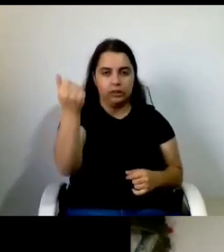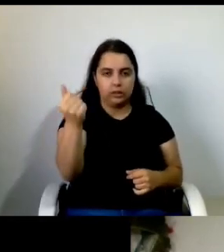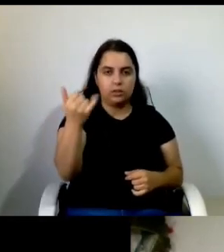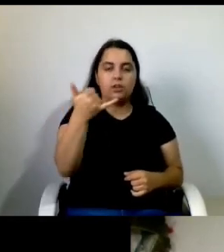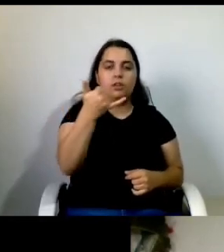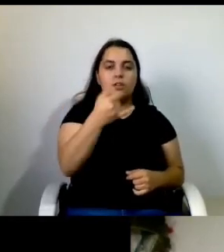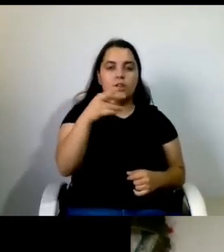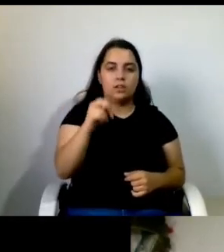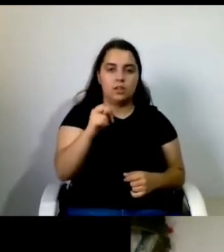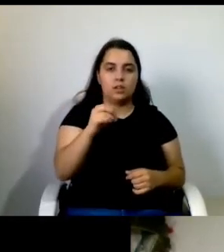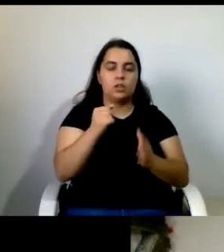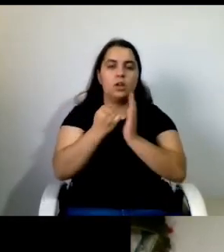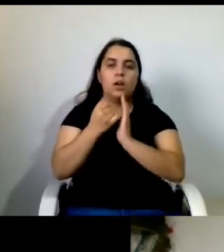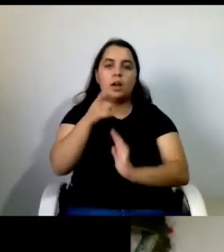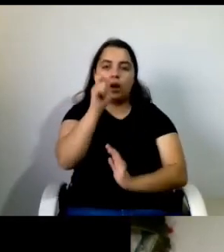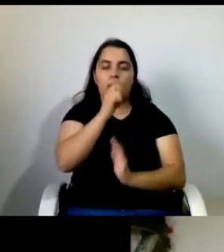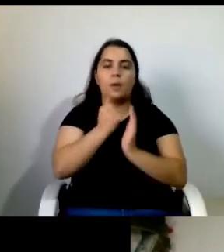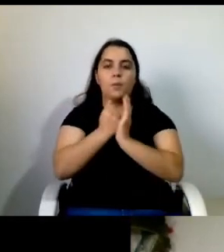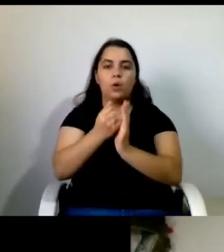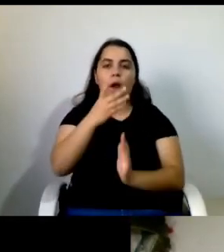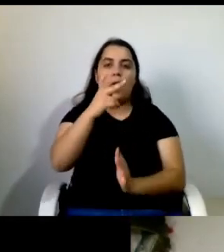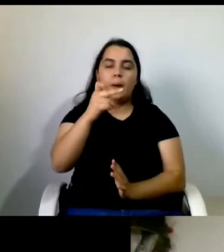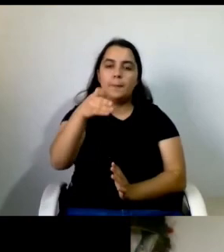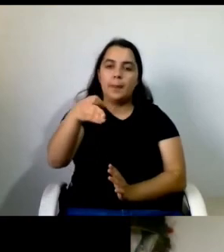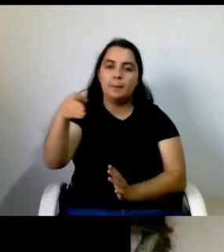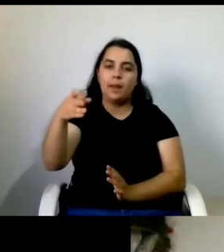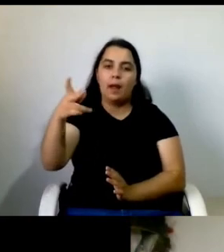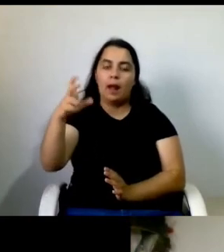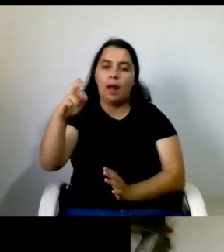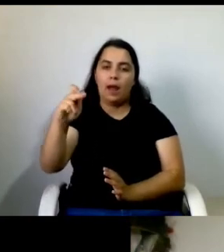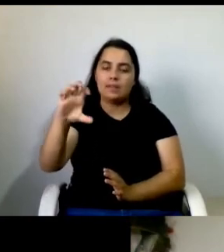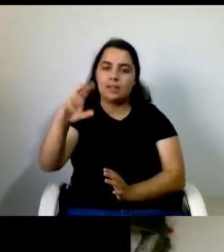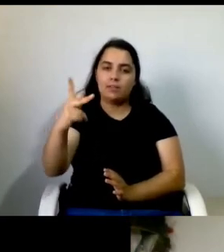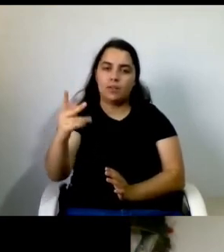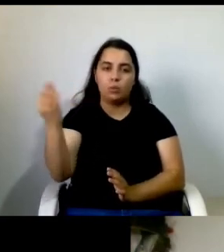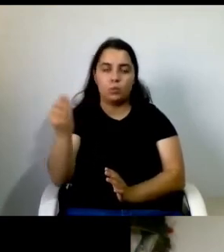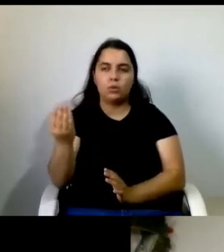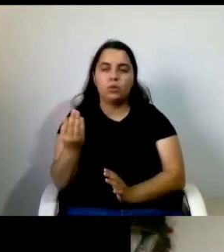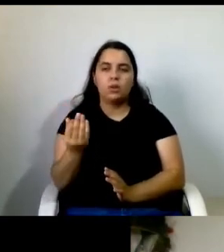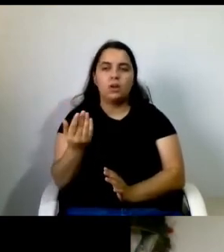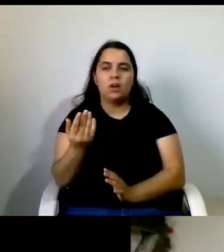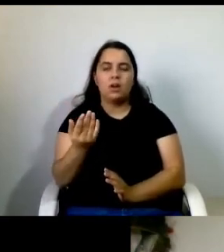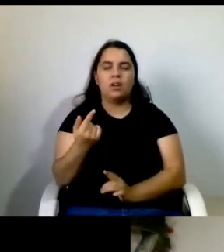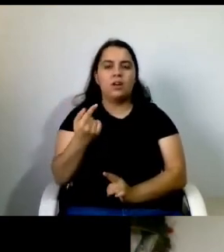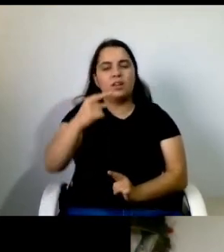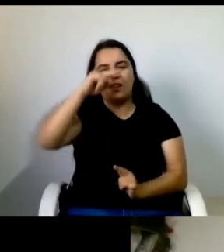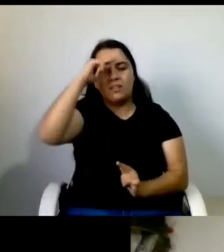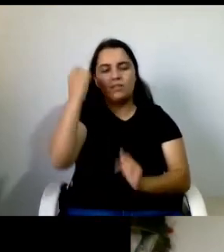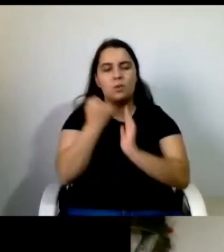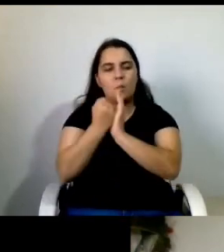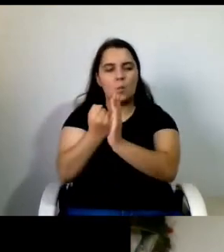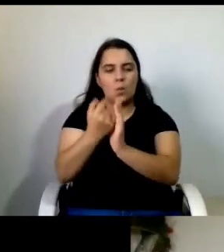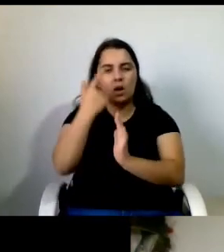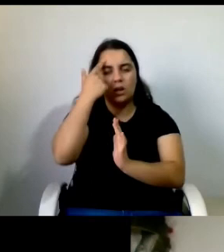do Porto e porquê esta dificuldade em apoiar pessoas com deficiência intelectual em primeiro lugar